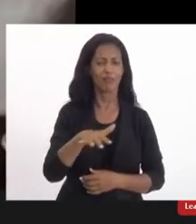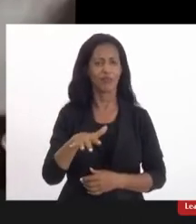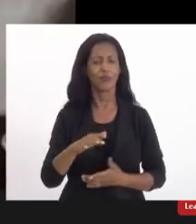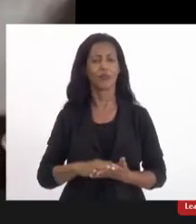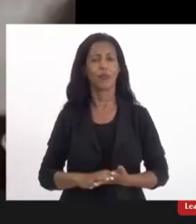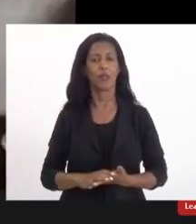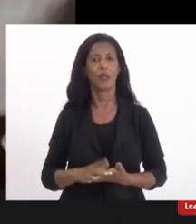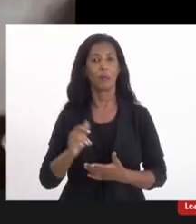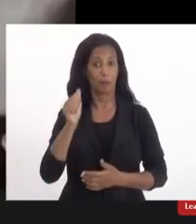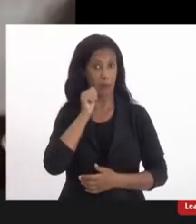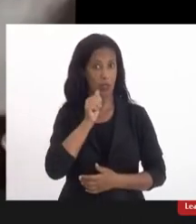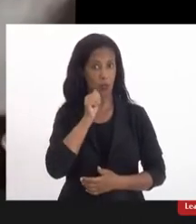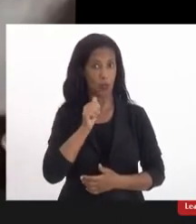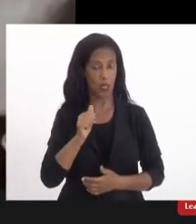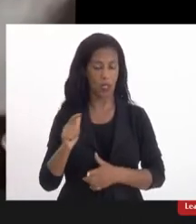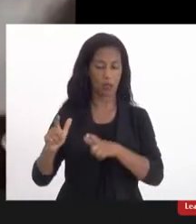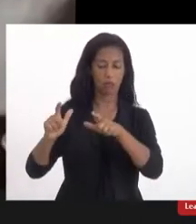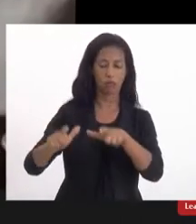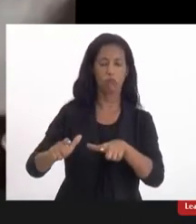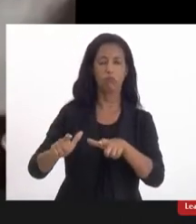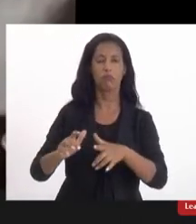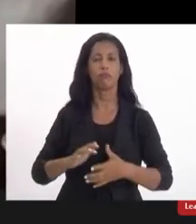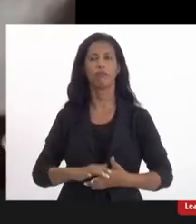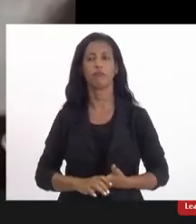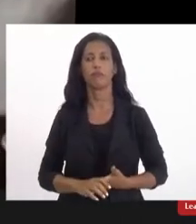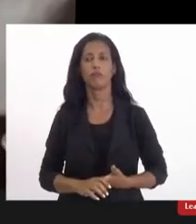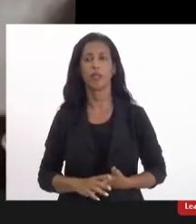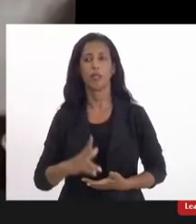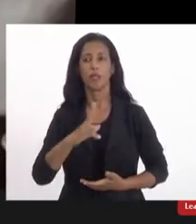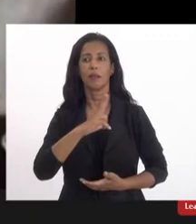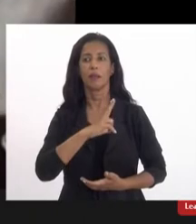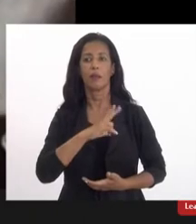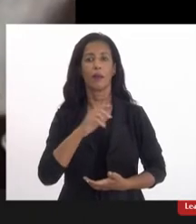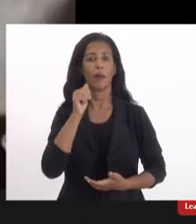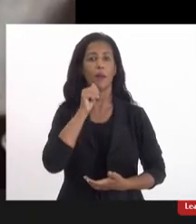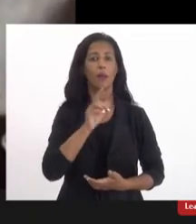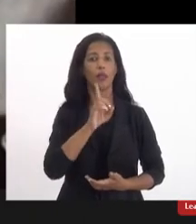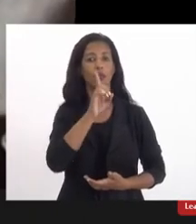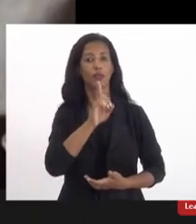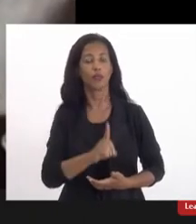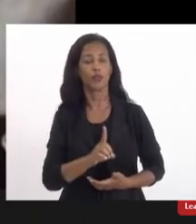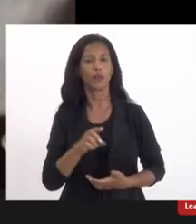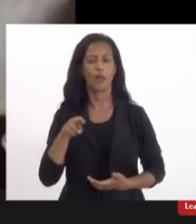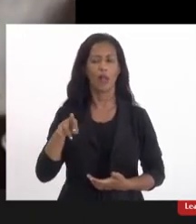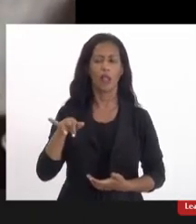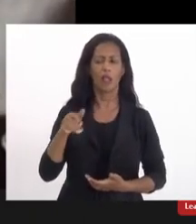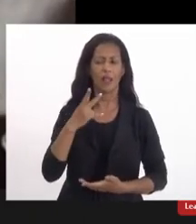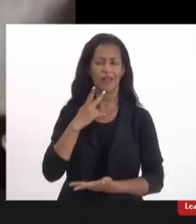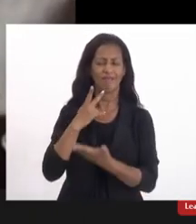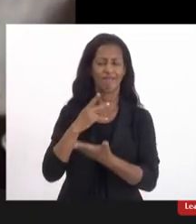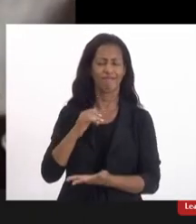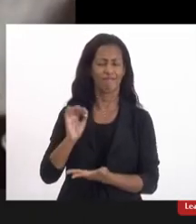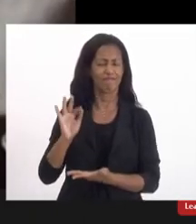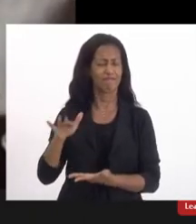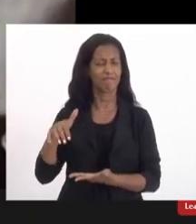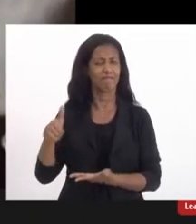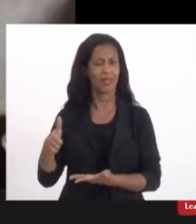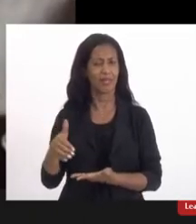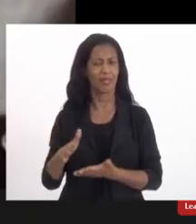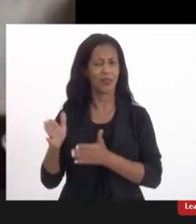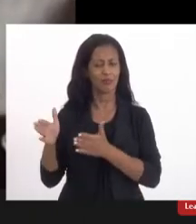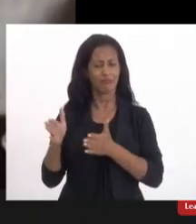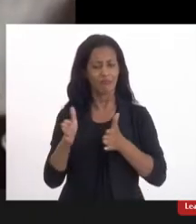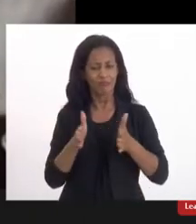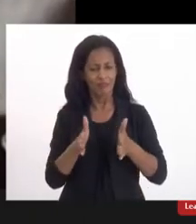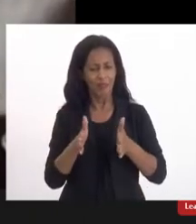pelas mulheres em particular das mulheres com deficiência que a Natália falou muito bem e eu tinha separado